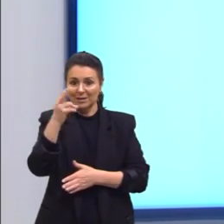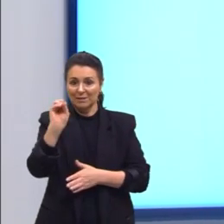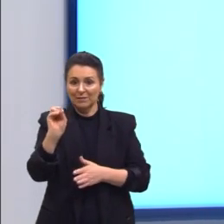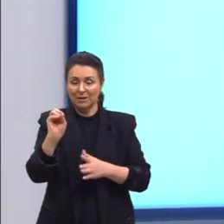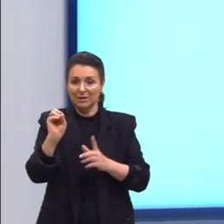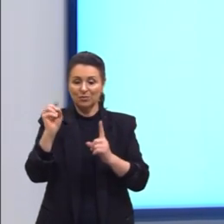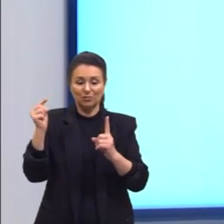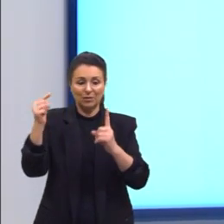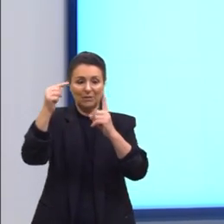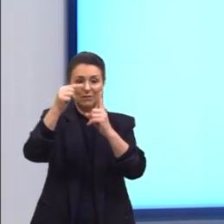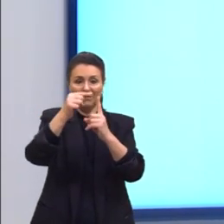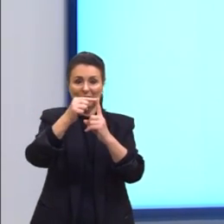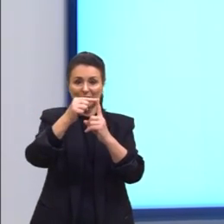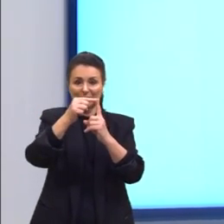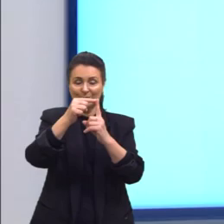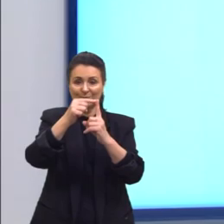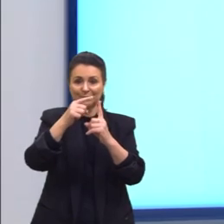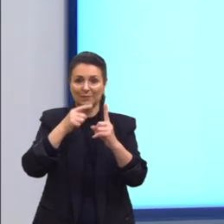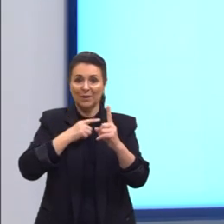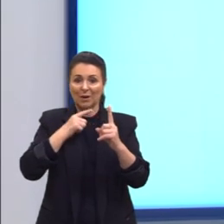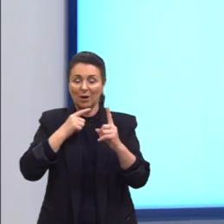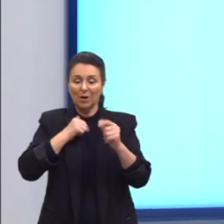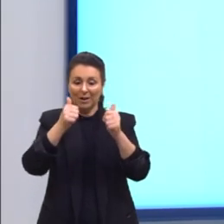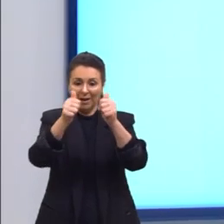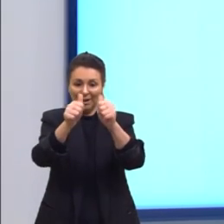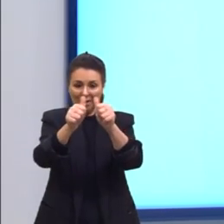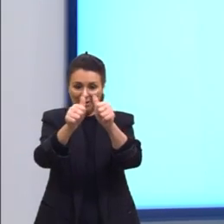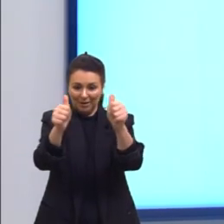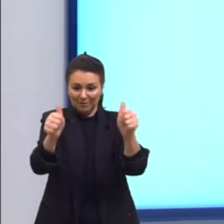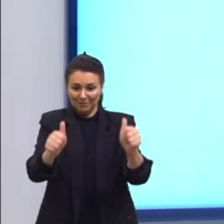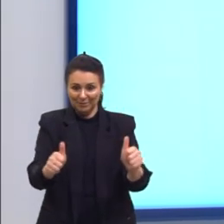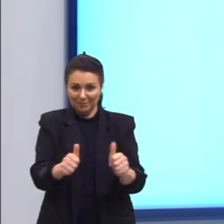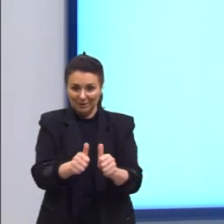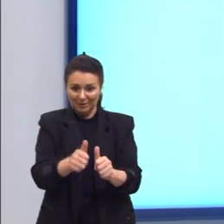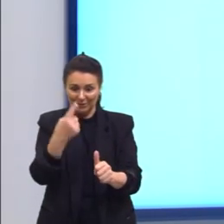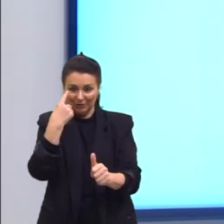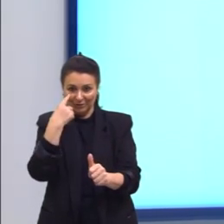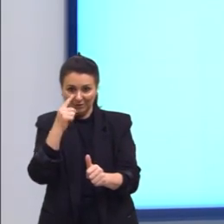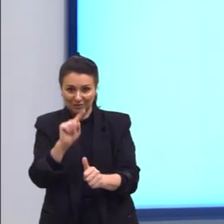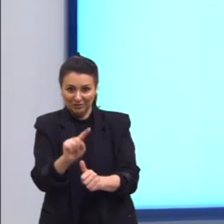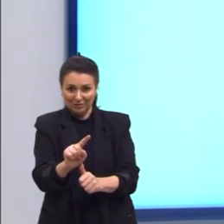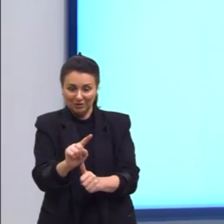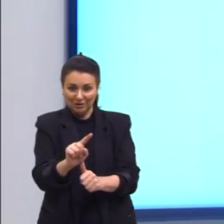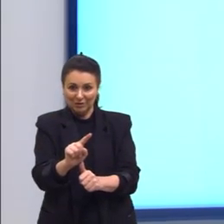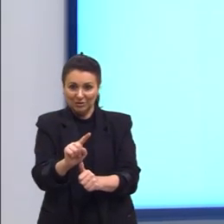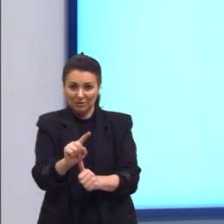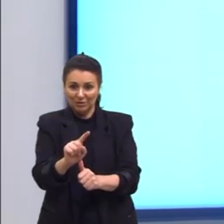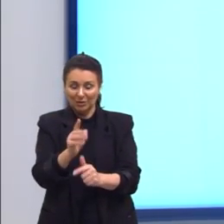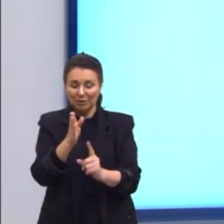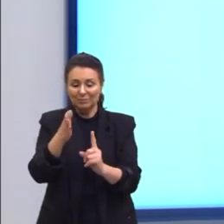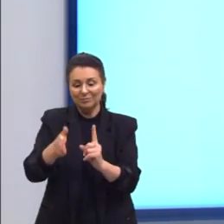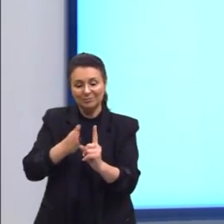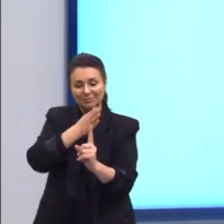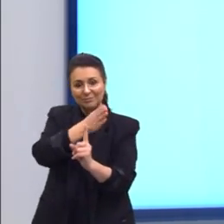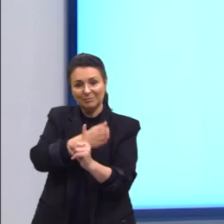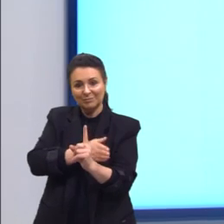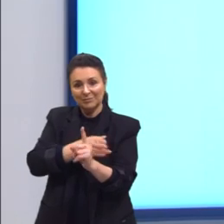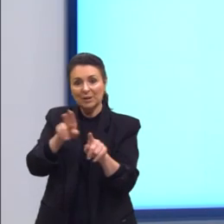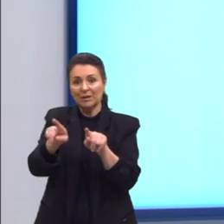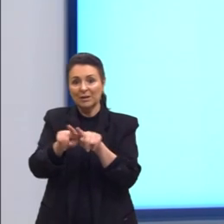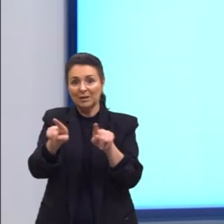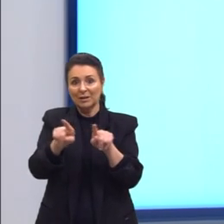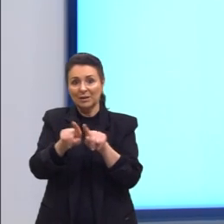Então, aqui na nossa figura, nós conseguimos ver todas as faces compostas, então, ali, por pentágonos